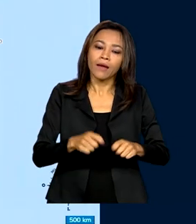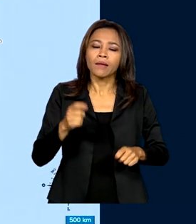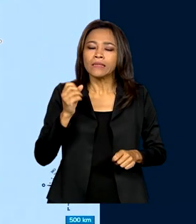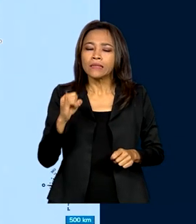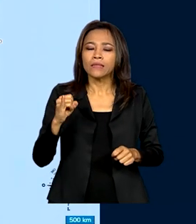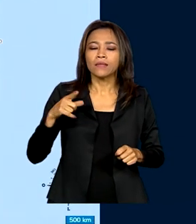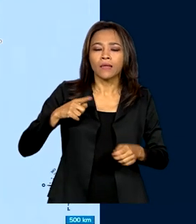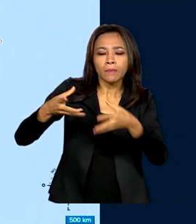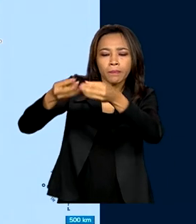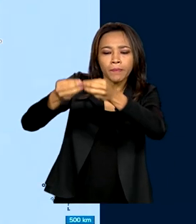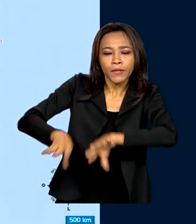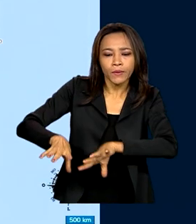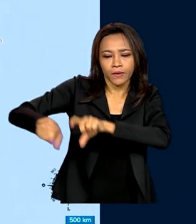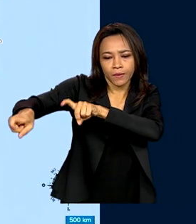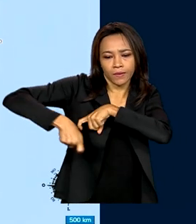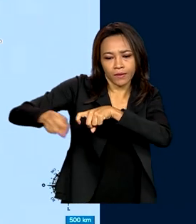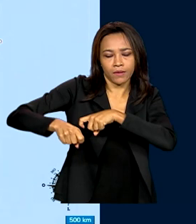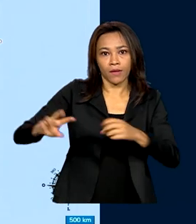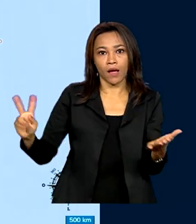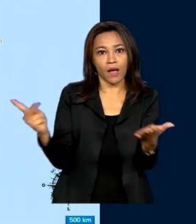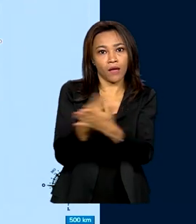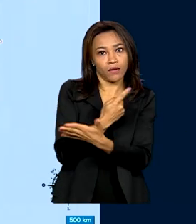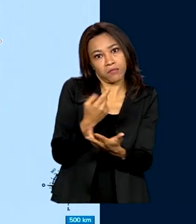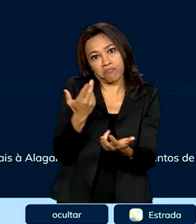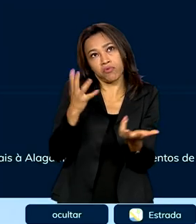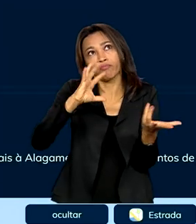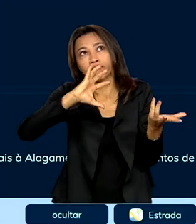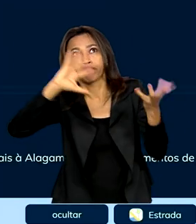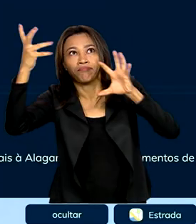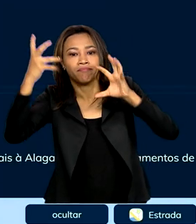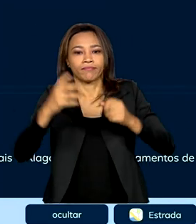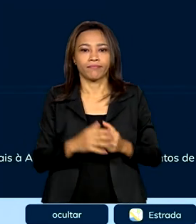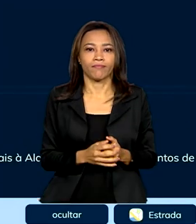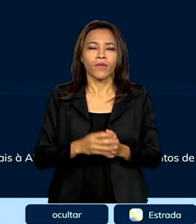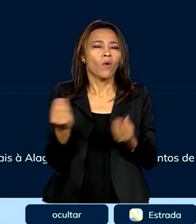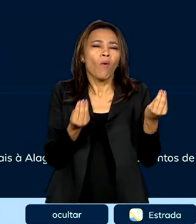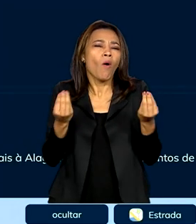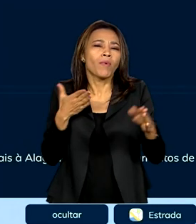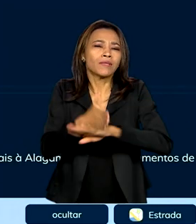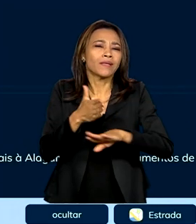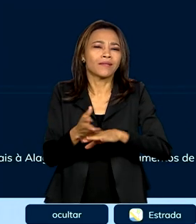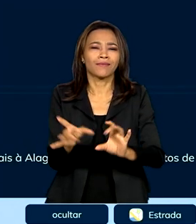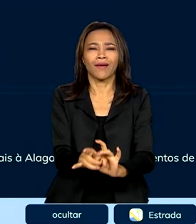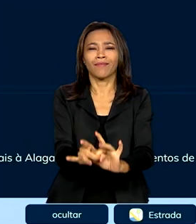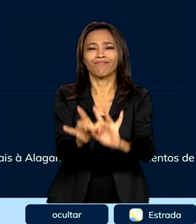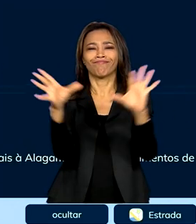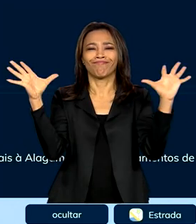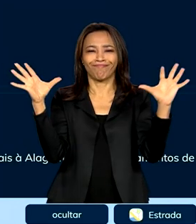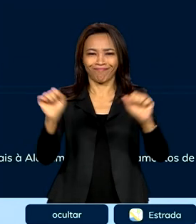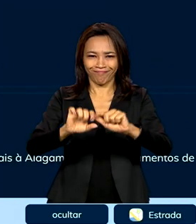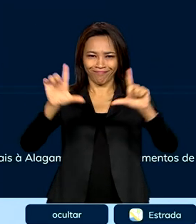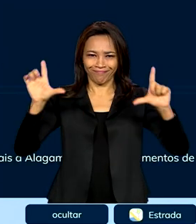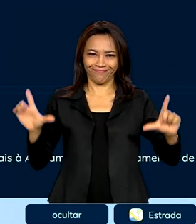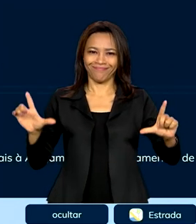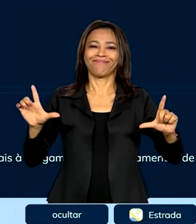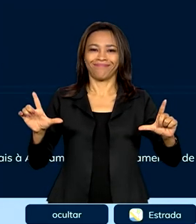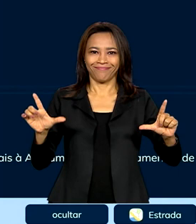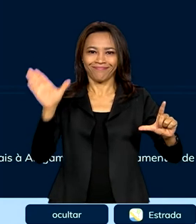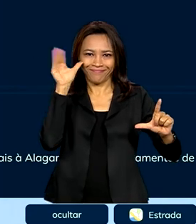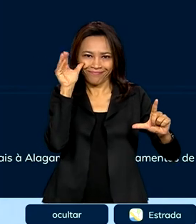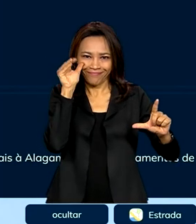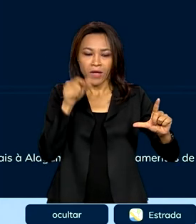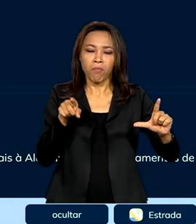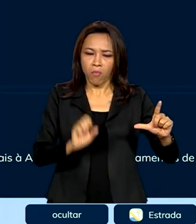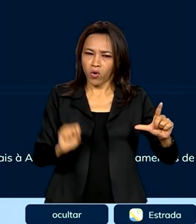perdas no campo causadas por algum fenômeno natural. O acesso à plataforma é público, o que vai permitir a utilização por